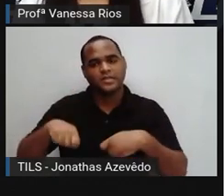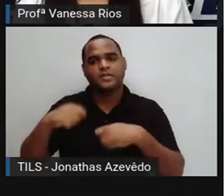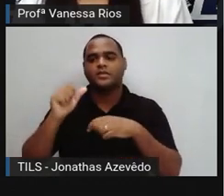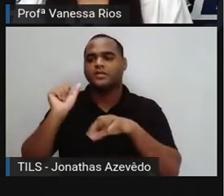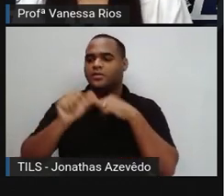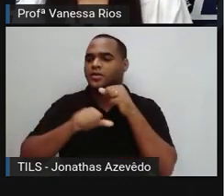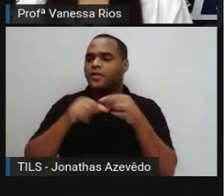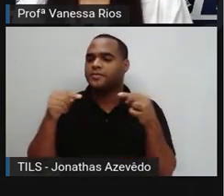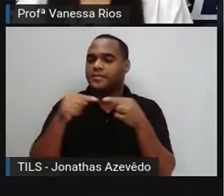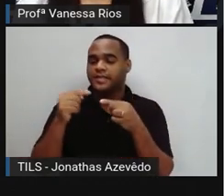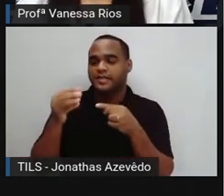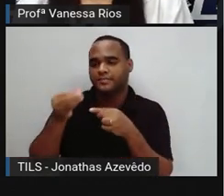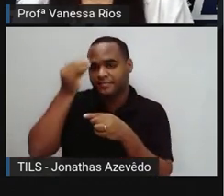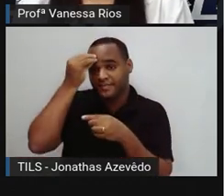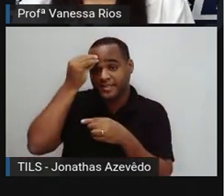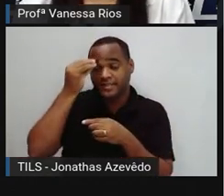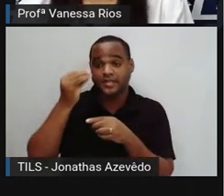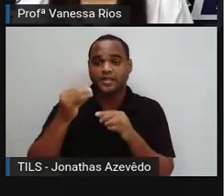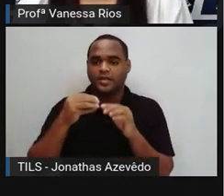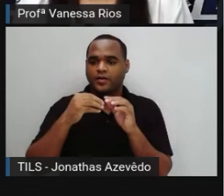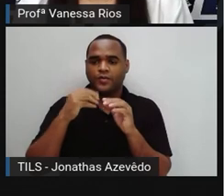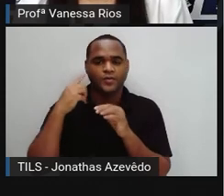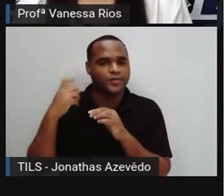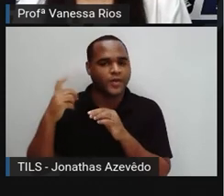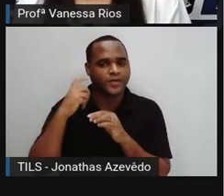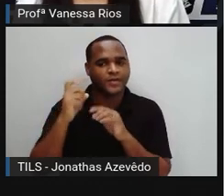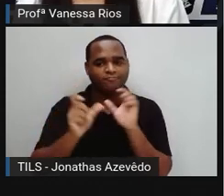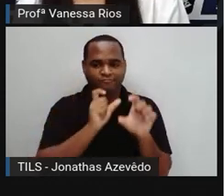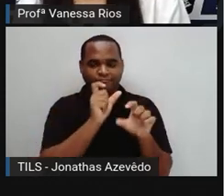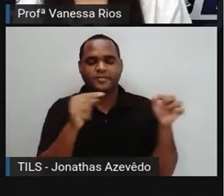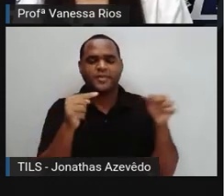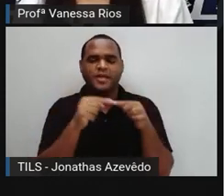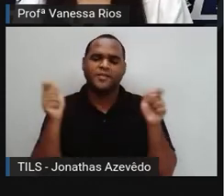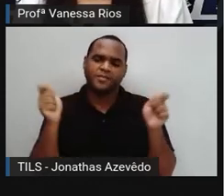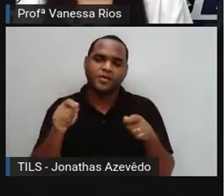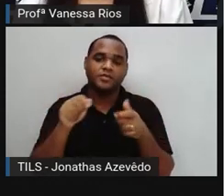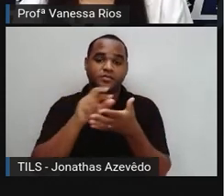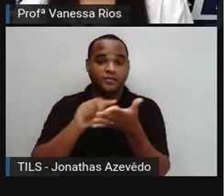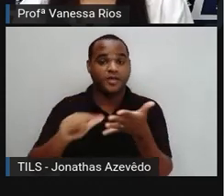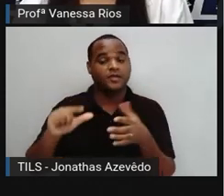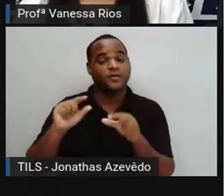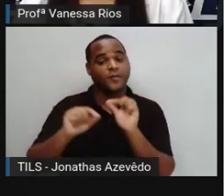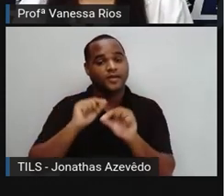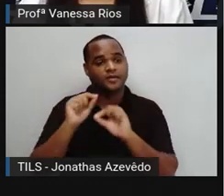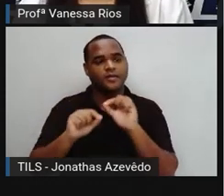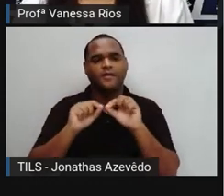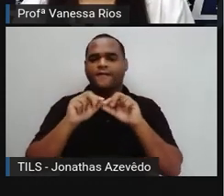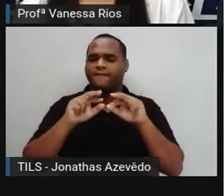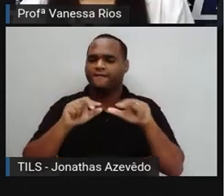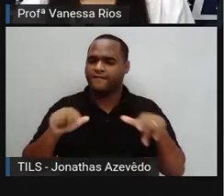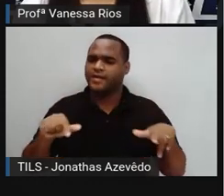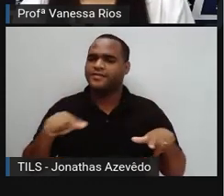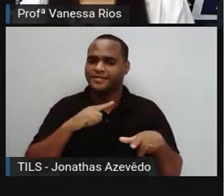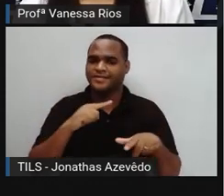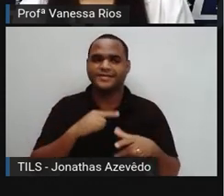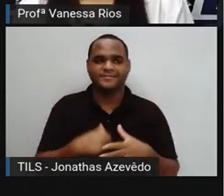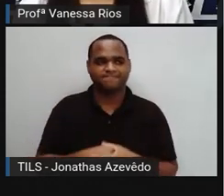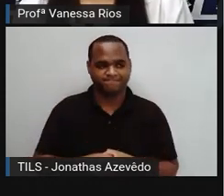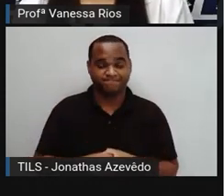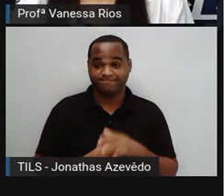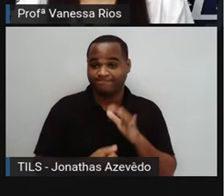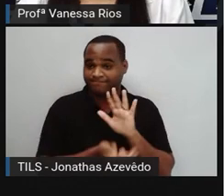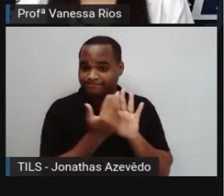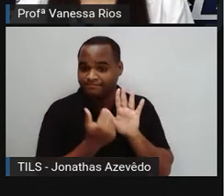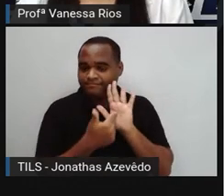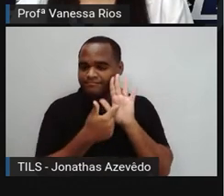registro dos sons das palavras e passou aí por várias transições. Então, essa imagem mostra,